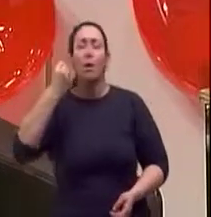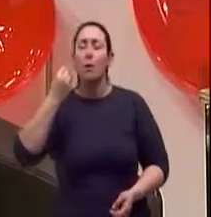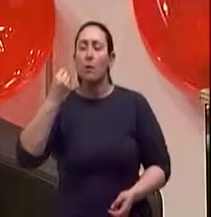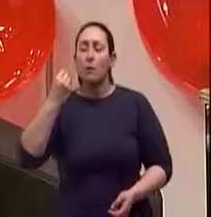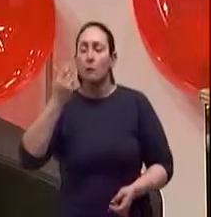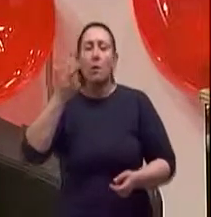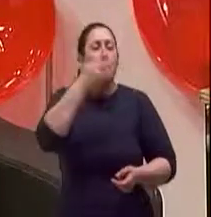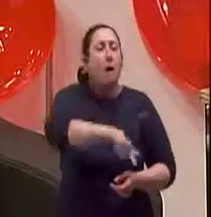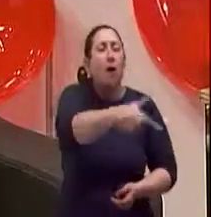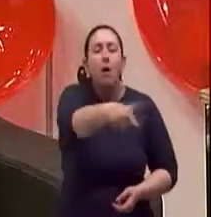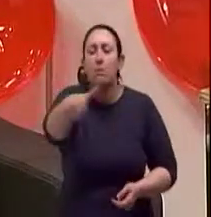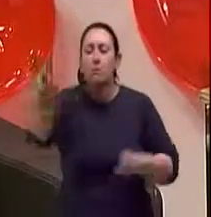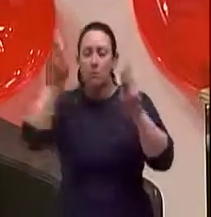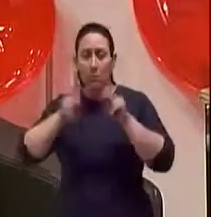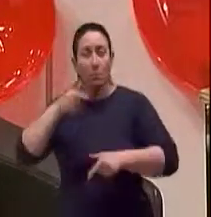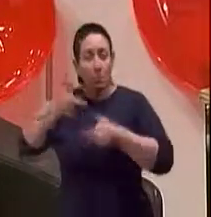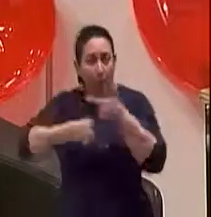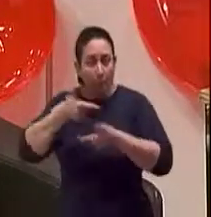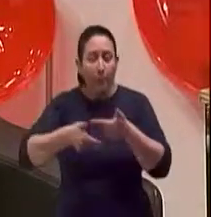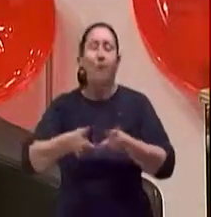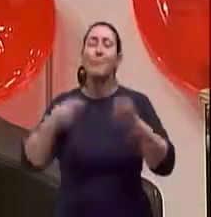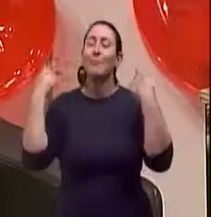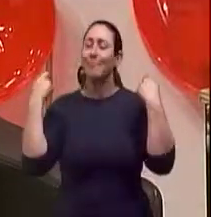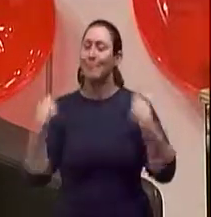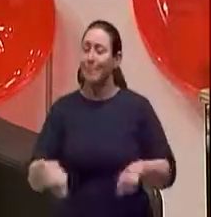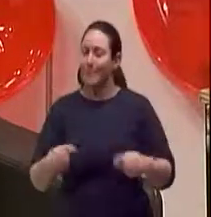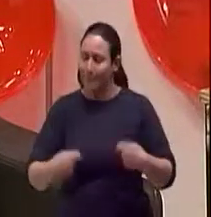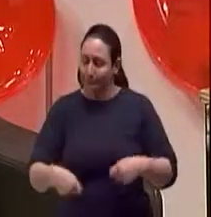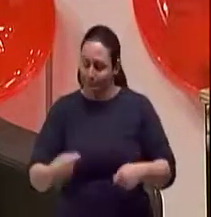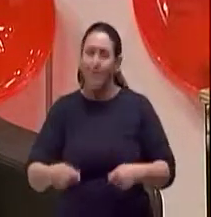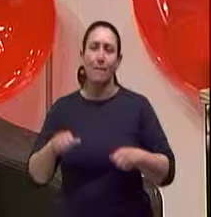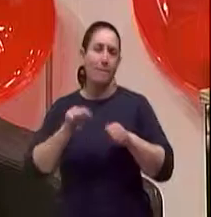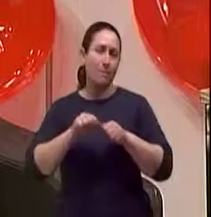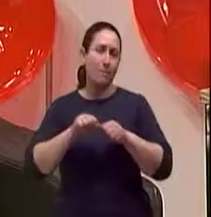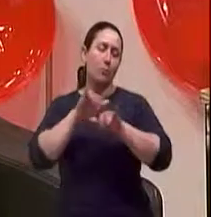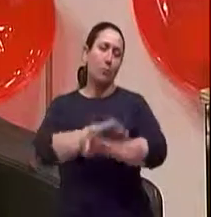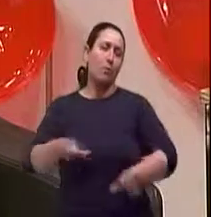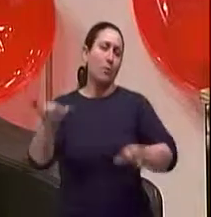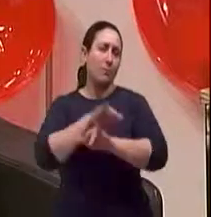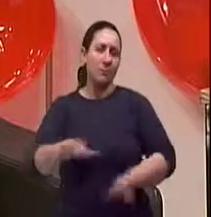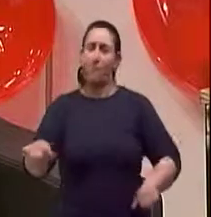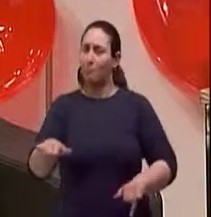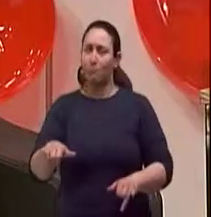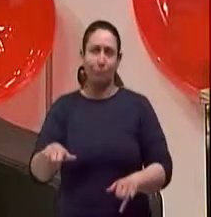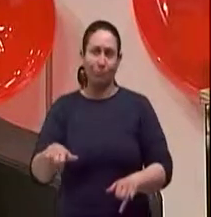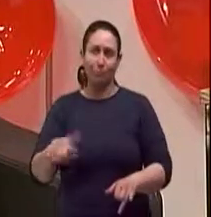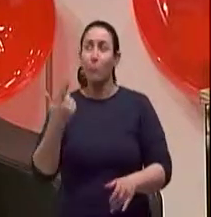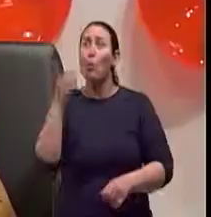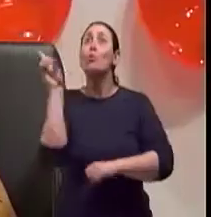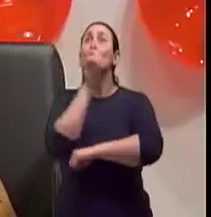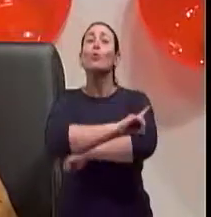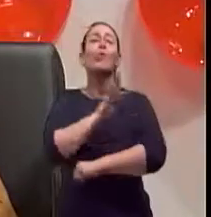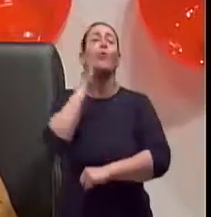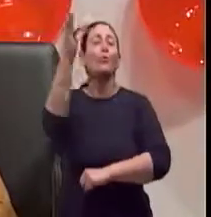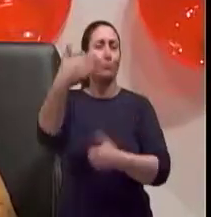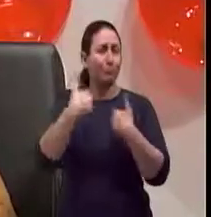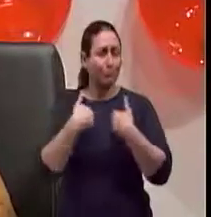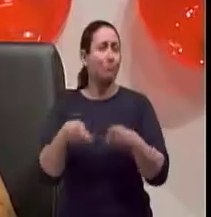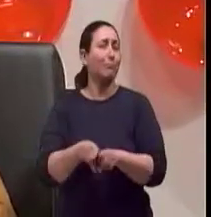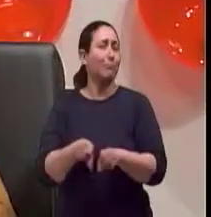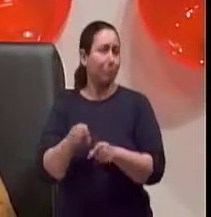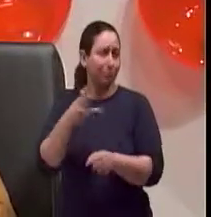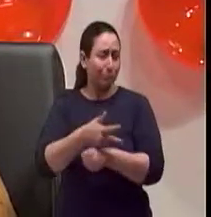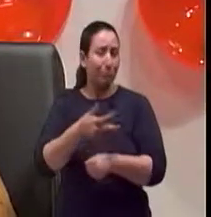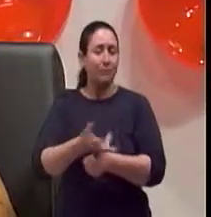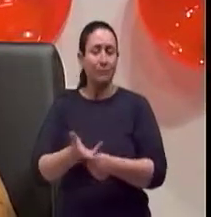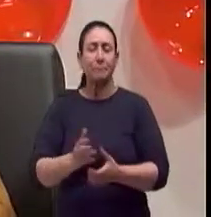quem mais trabalhar com pessoas, tem que fazer algo da divulgação. A gente vai chegar lá um dia. Claro. Pois é, mas a sociedade está